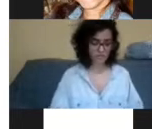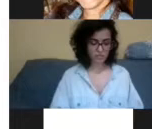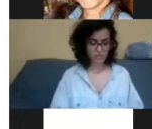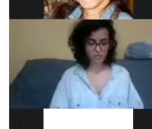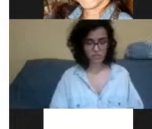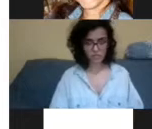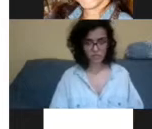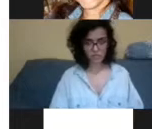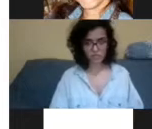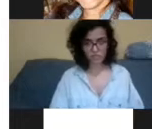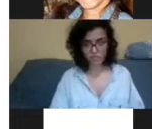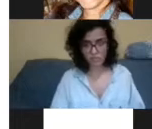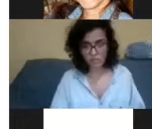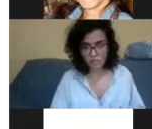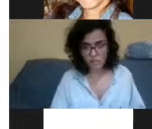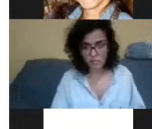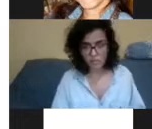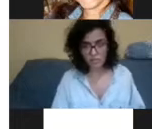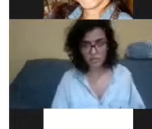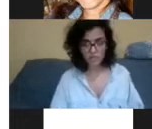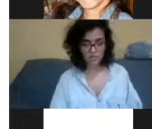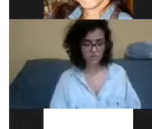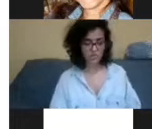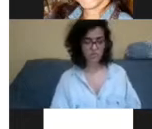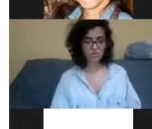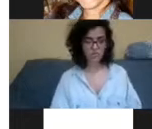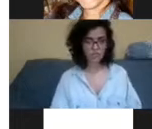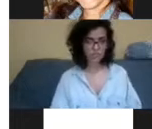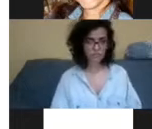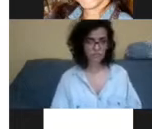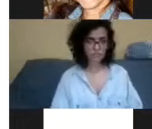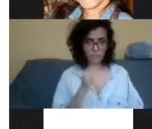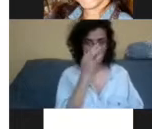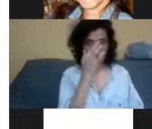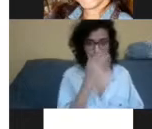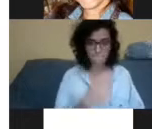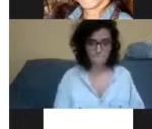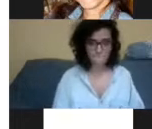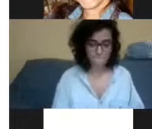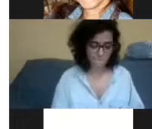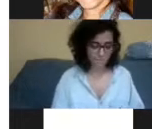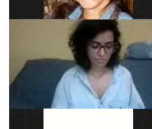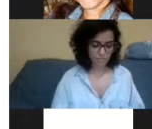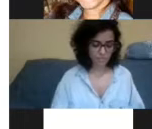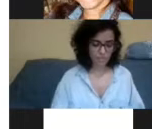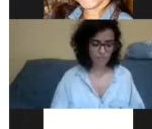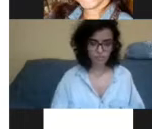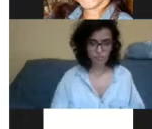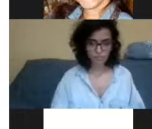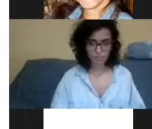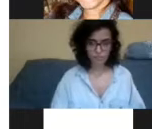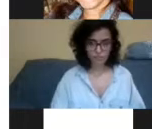confusão de cores, né? O olho... O cérebro decodifica a cor captada pelo olho diferente do que a cor que a gente está habituado a